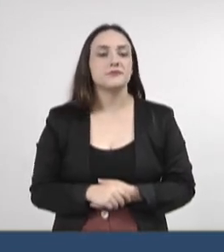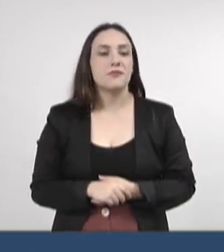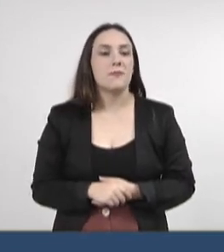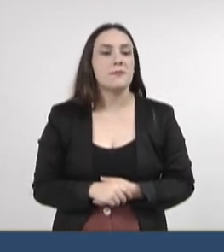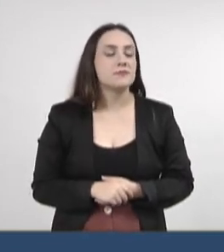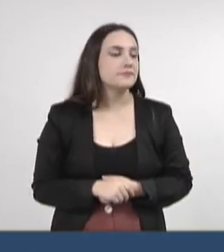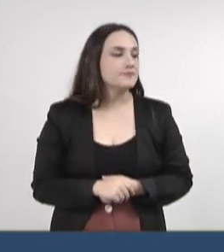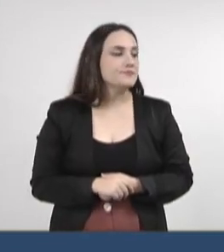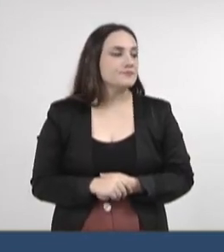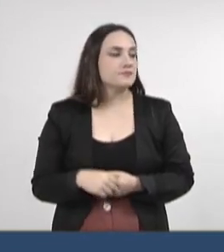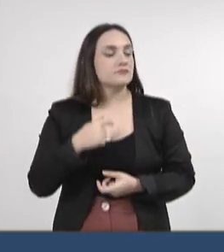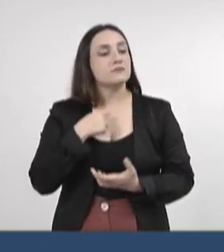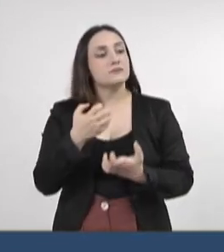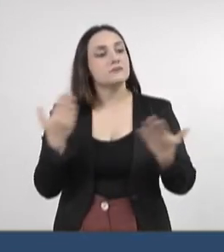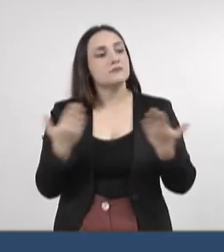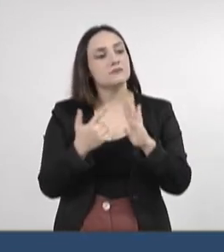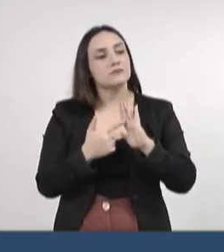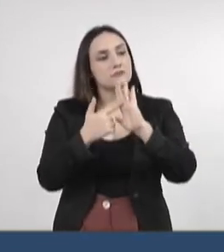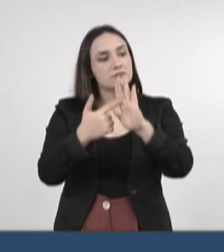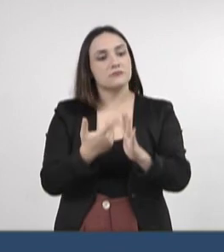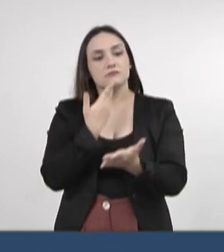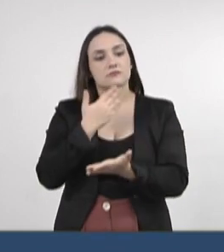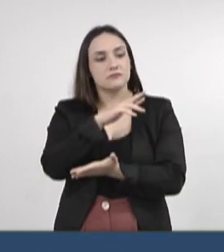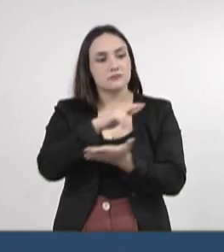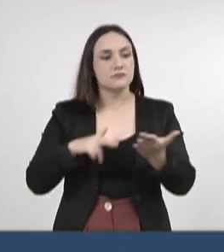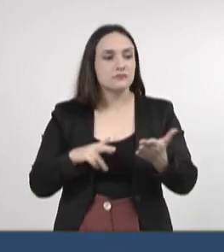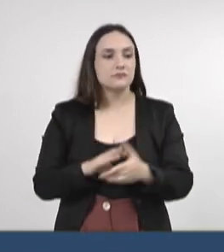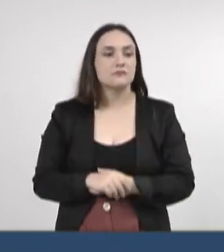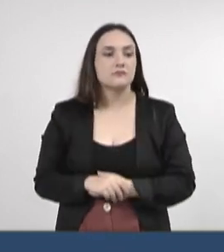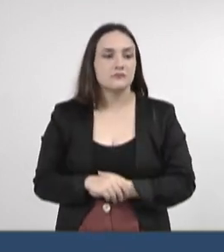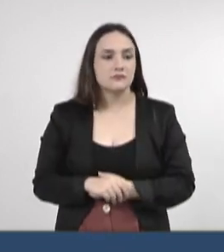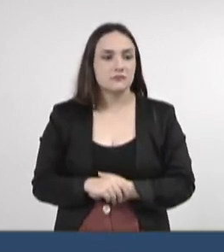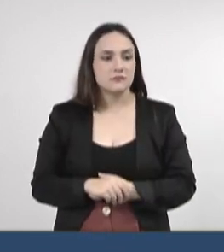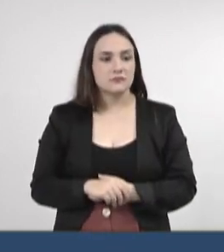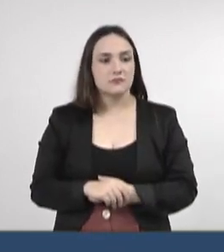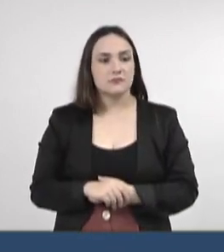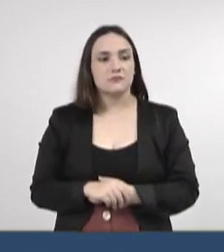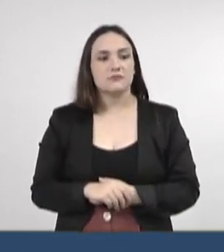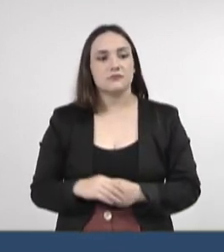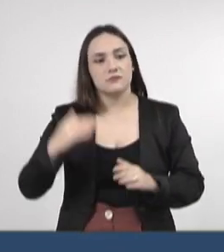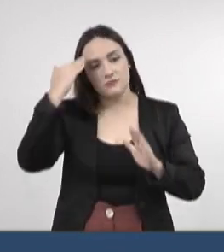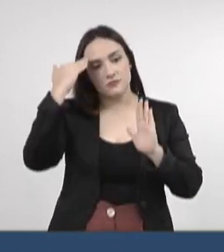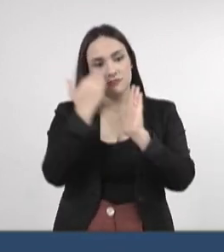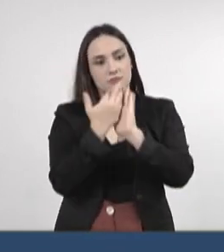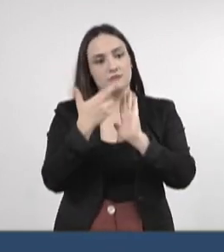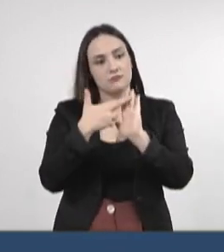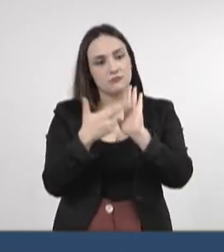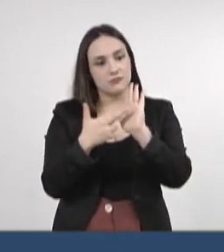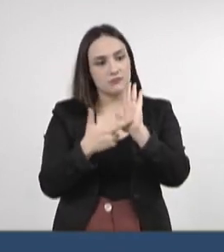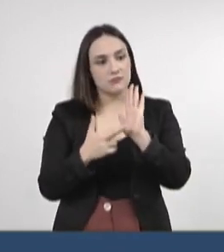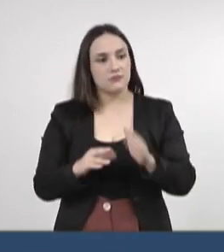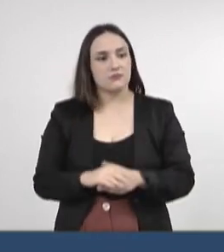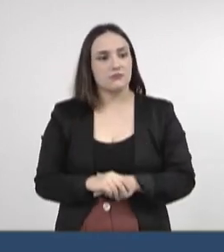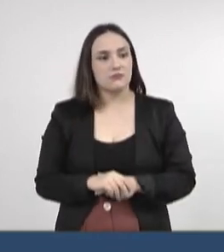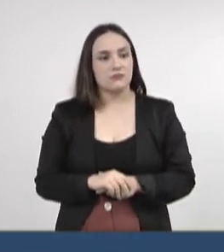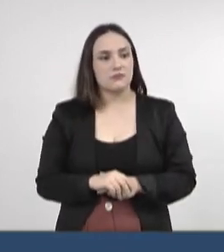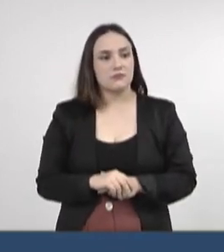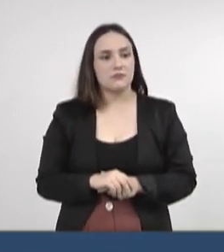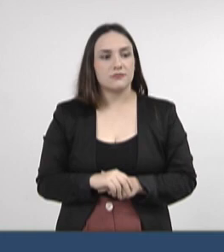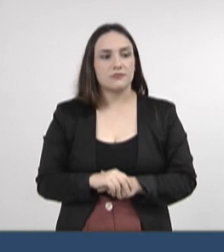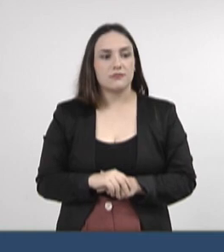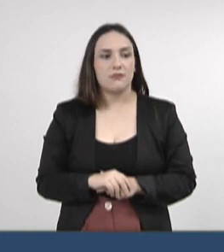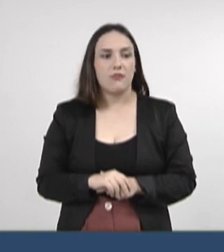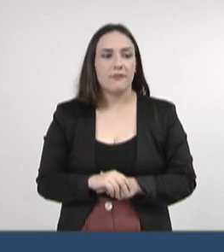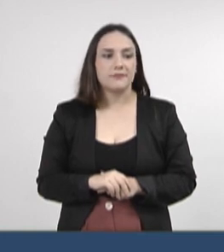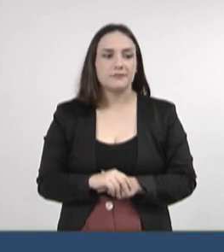apresentar um requerimento, senhor presidente, observadas as disposições regimentais, e seja encaminhado